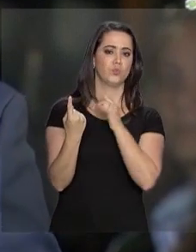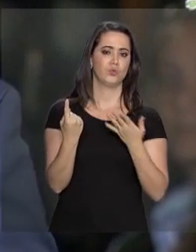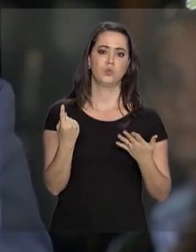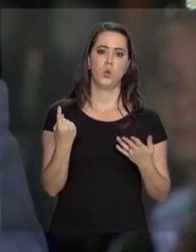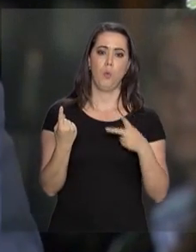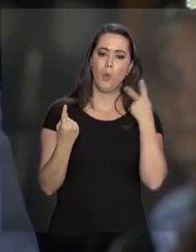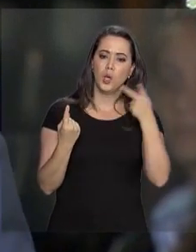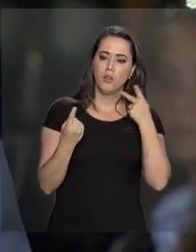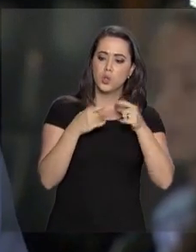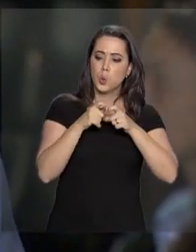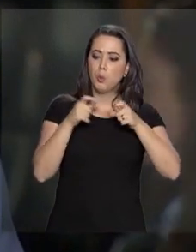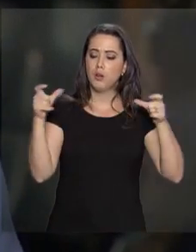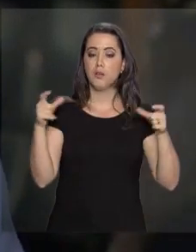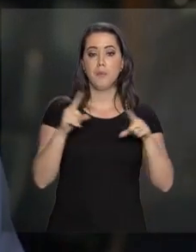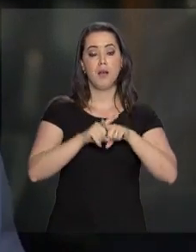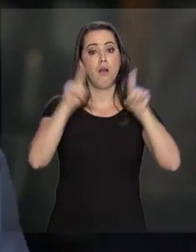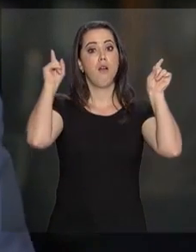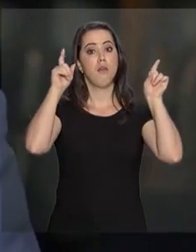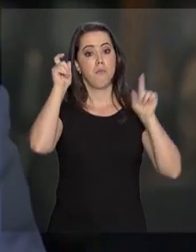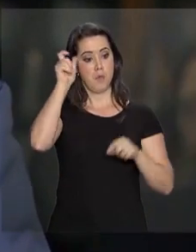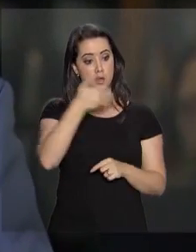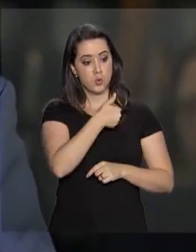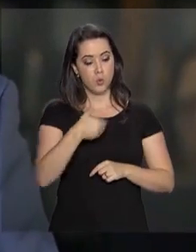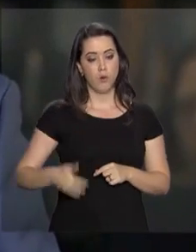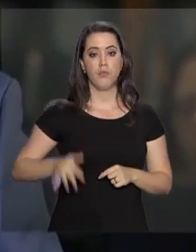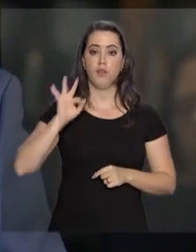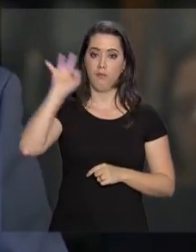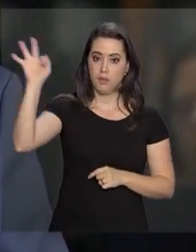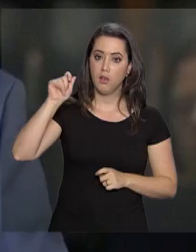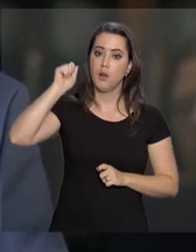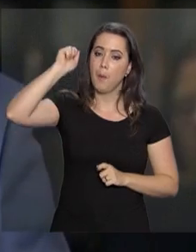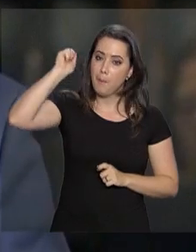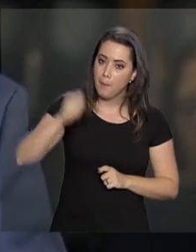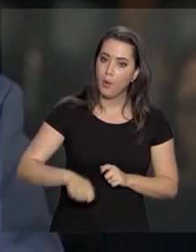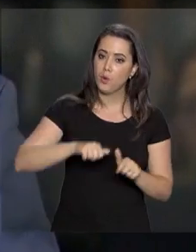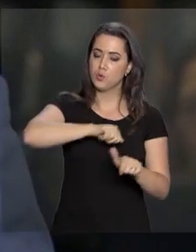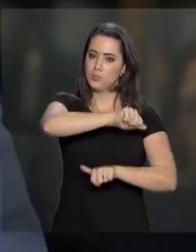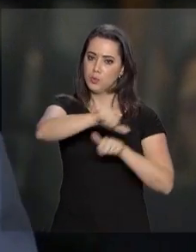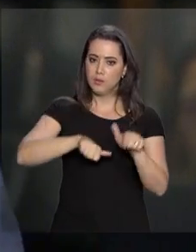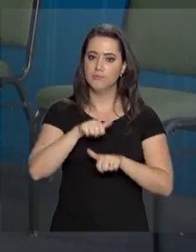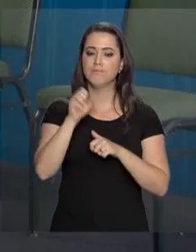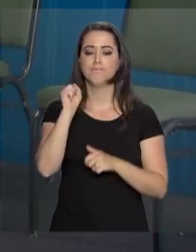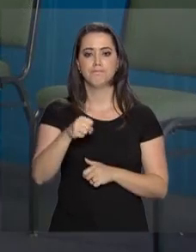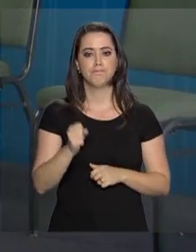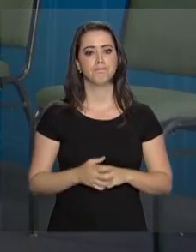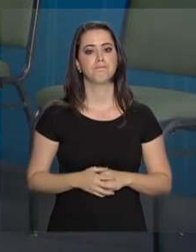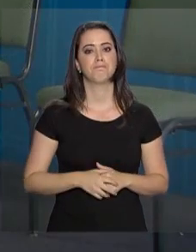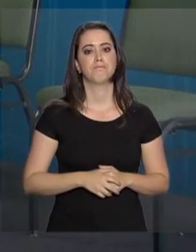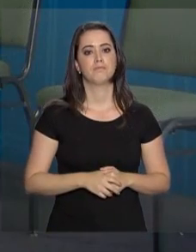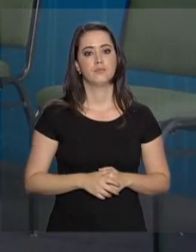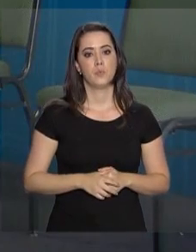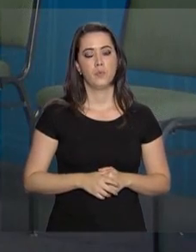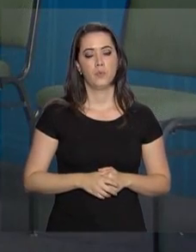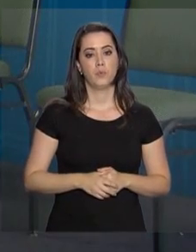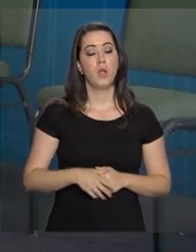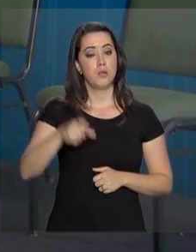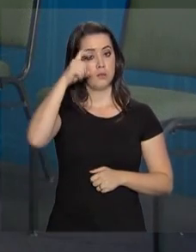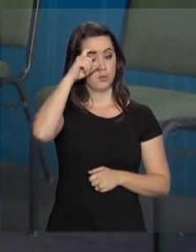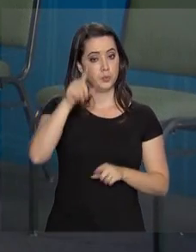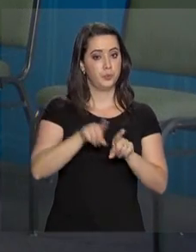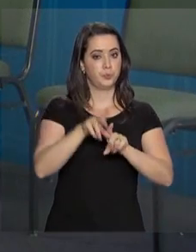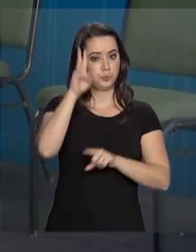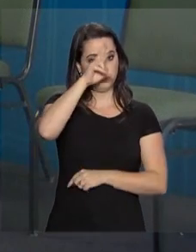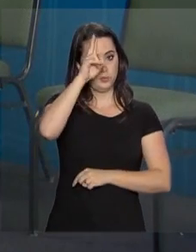dessas políticas gerais. Mas no governo federal, a história pode ser diferente. Sérgio Moro também lembrou dos